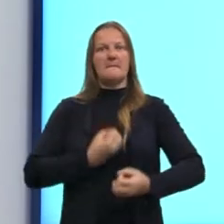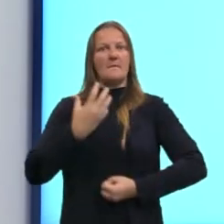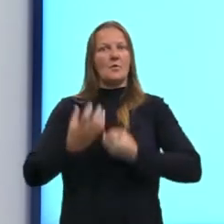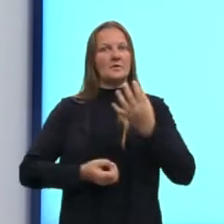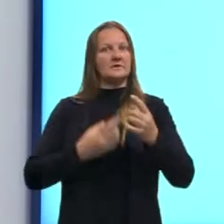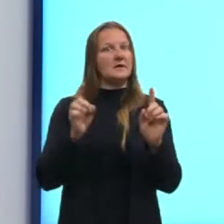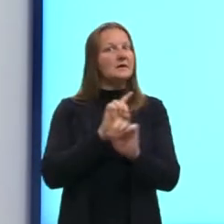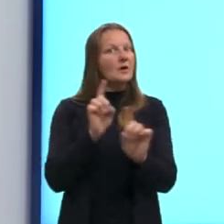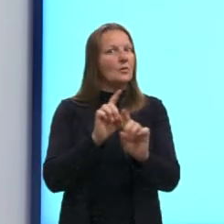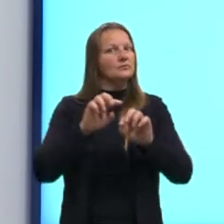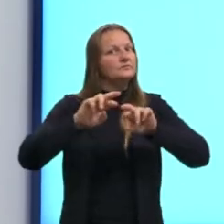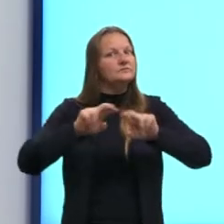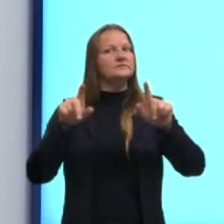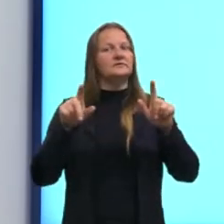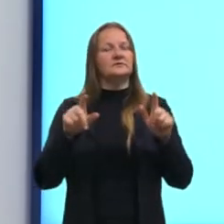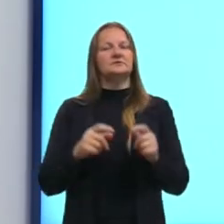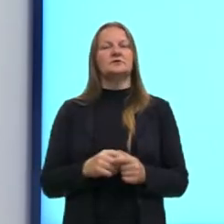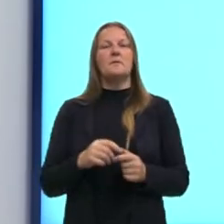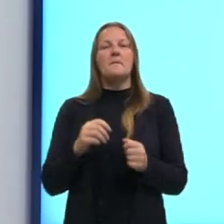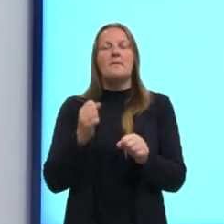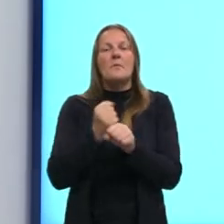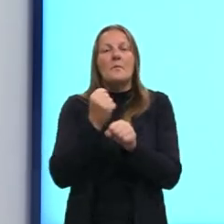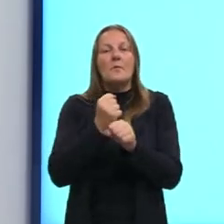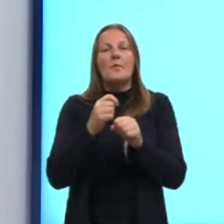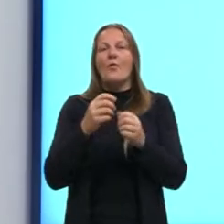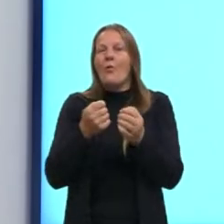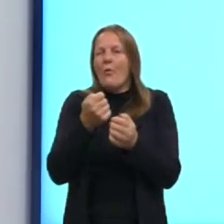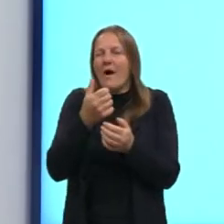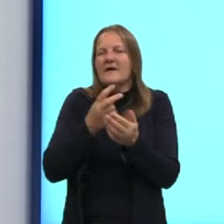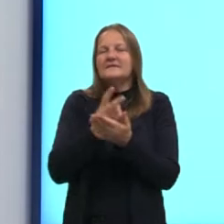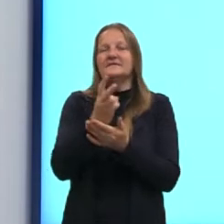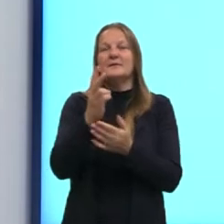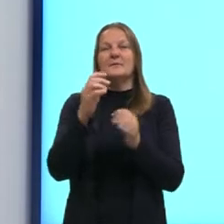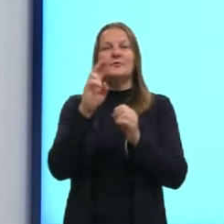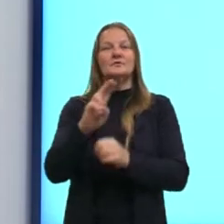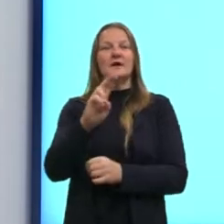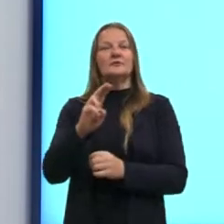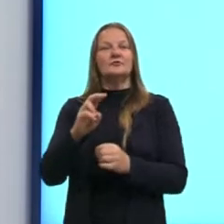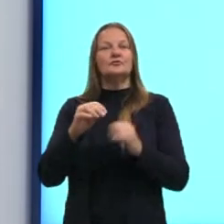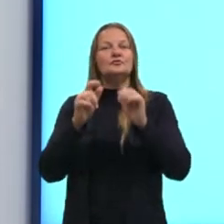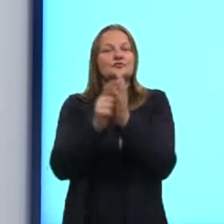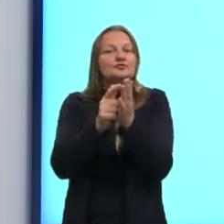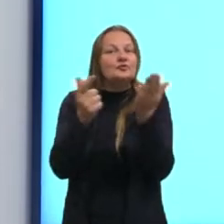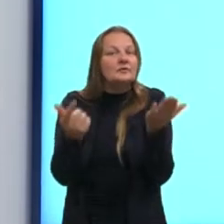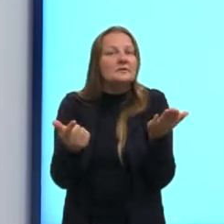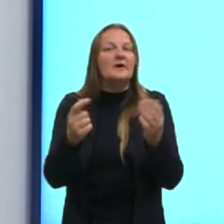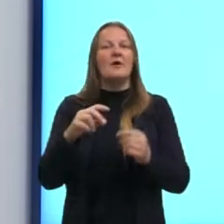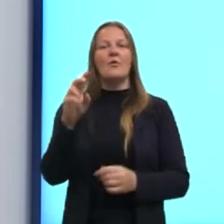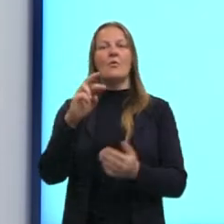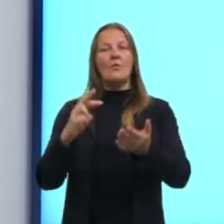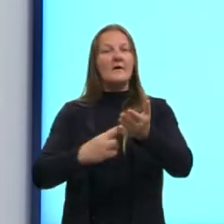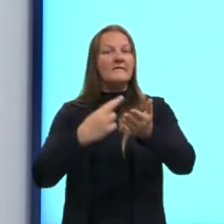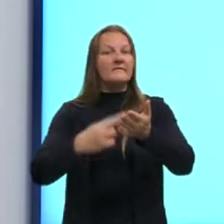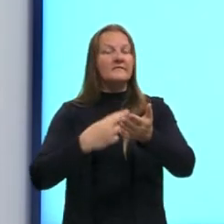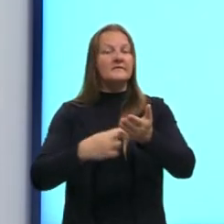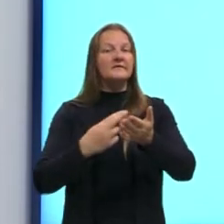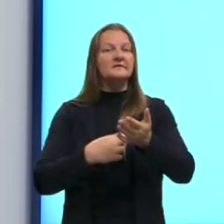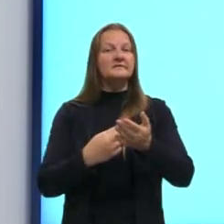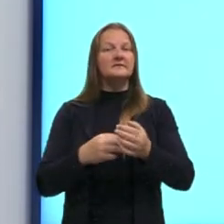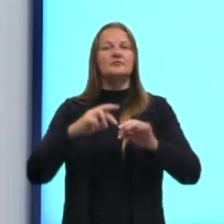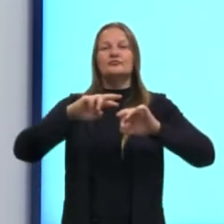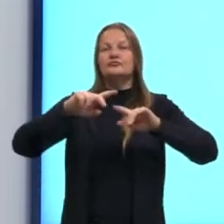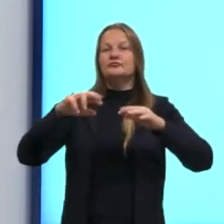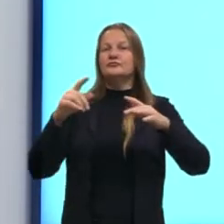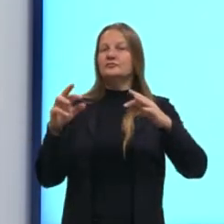ele geralmente é produzido para meios de comunicação. Por exemplo, jornais ou revistas. Por que eu